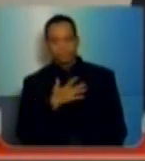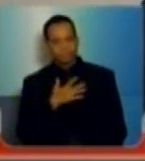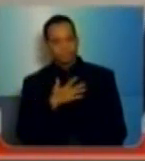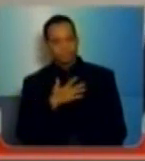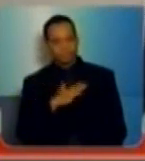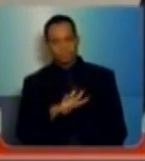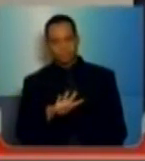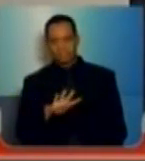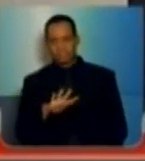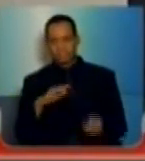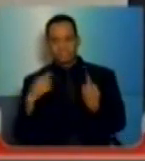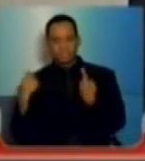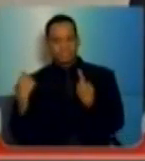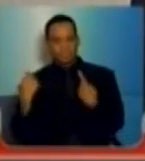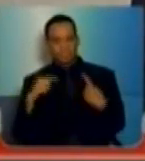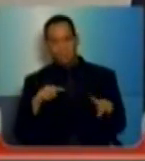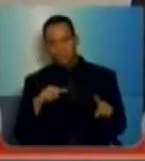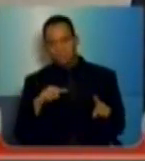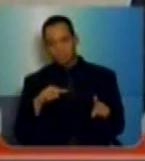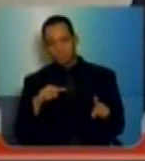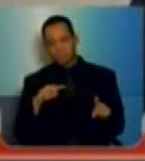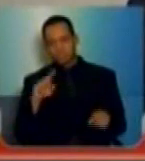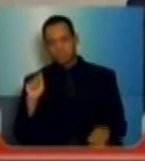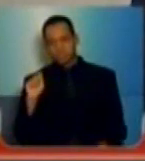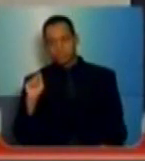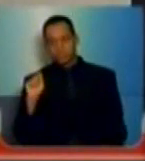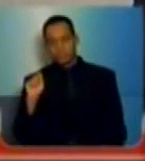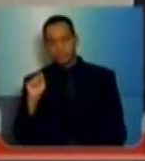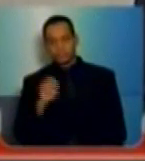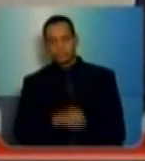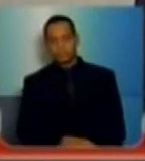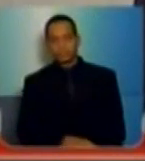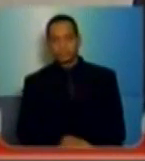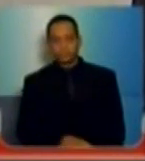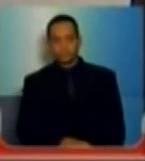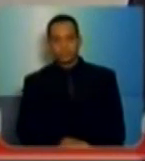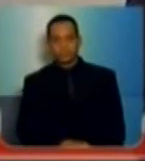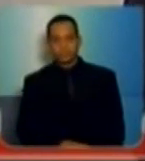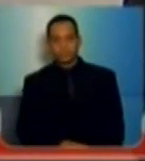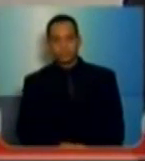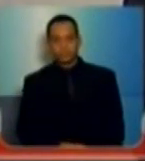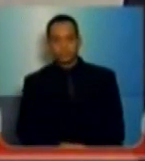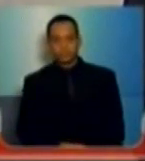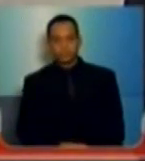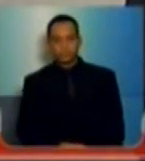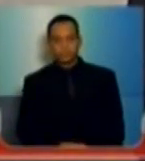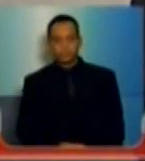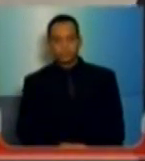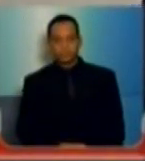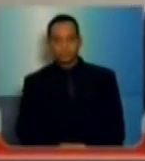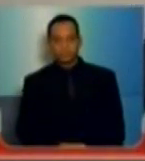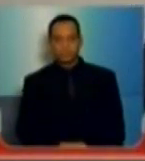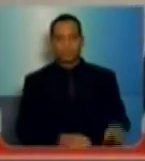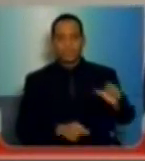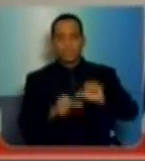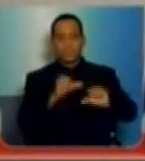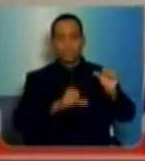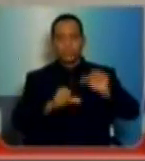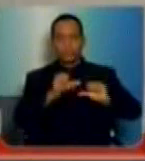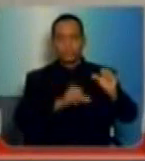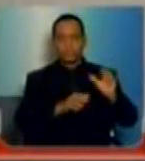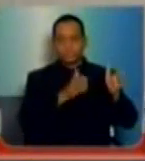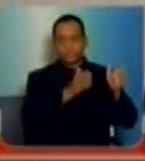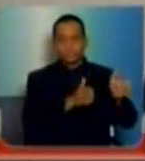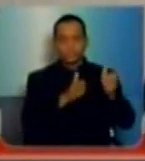repúdio à mudança de procedimento que a Prefeitura de São Paulo adotou,